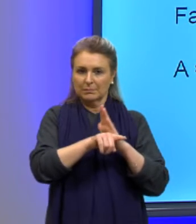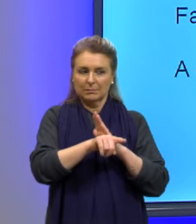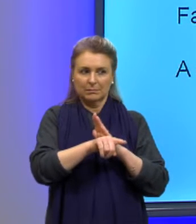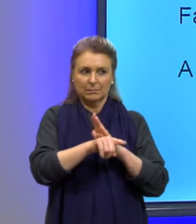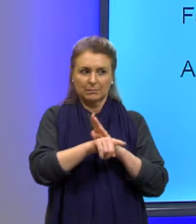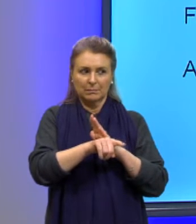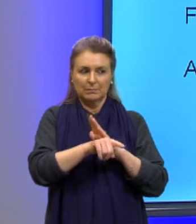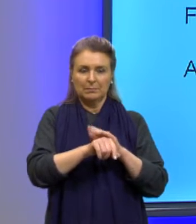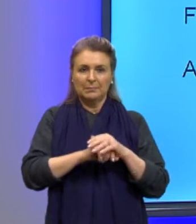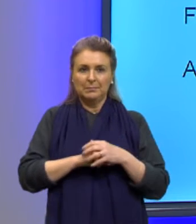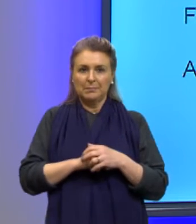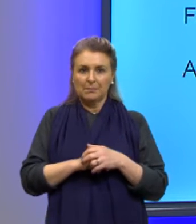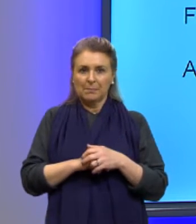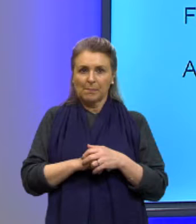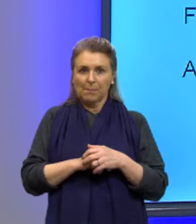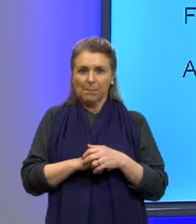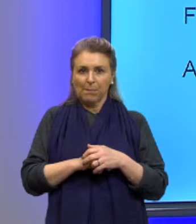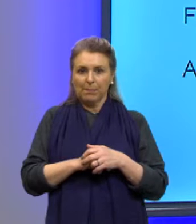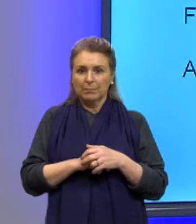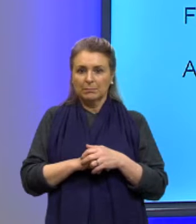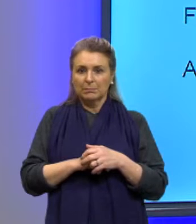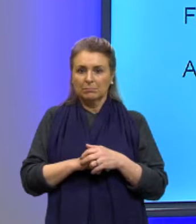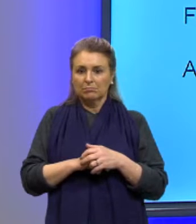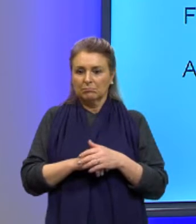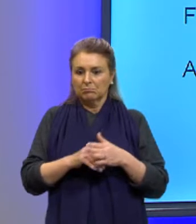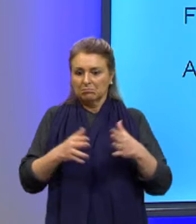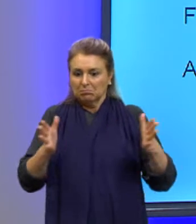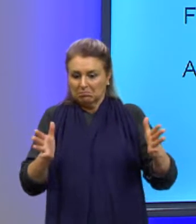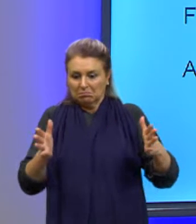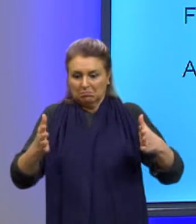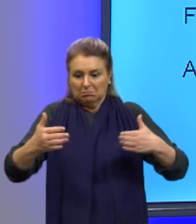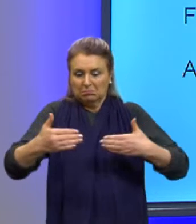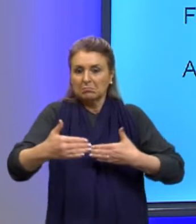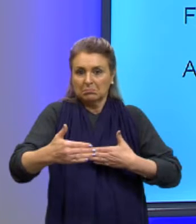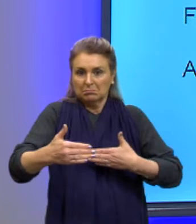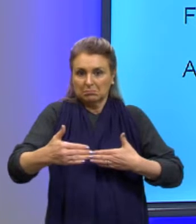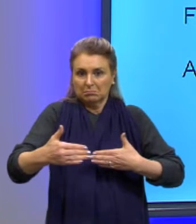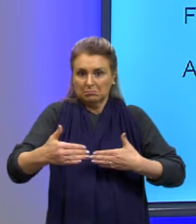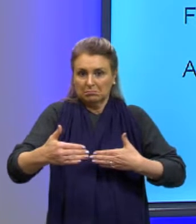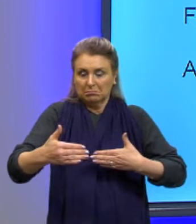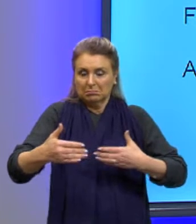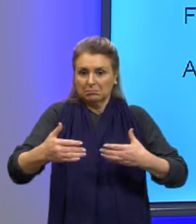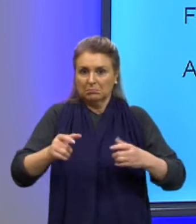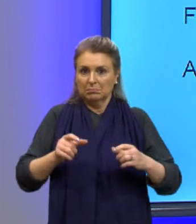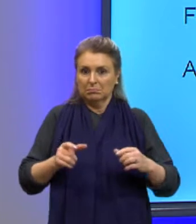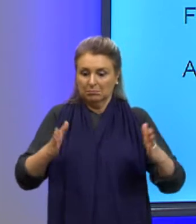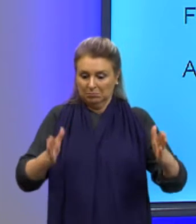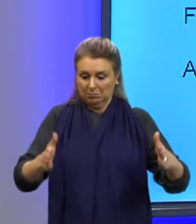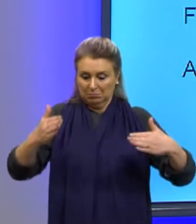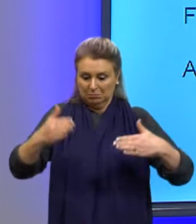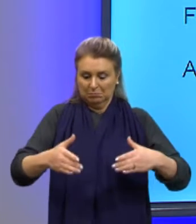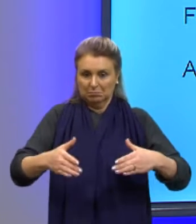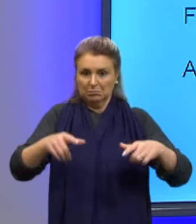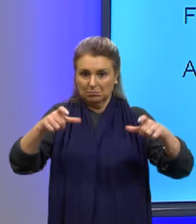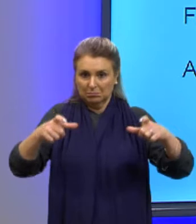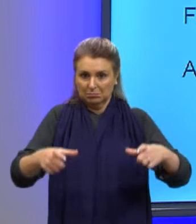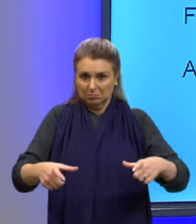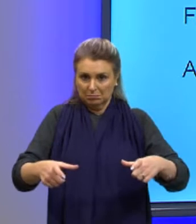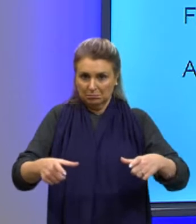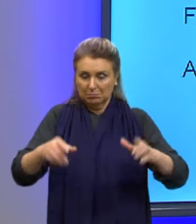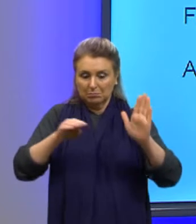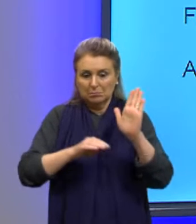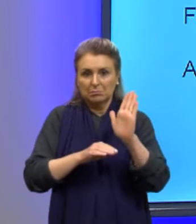vamos analisar na questão o formato desse viveiro, o nível,